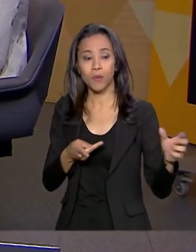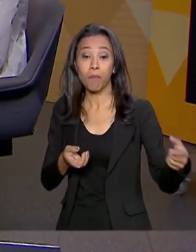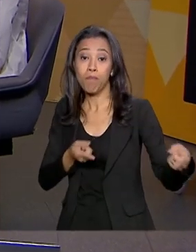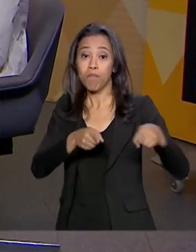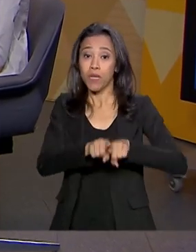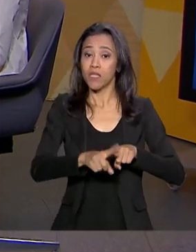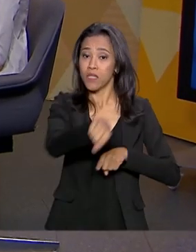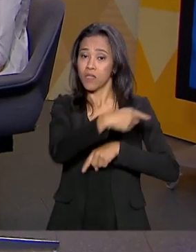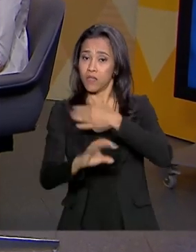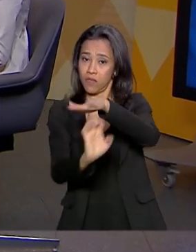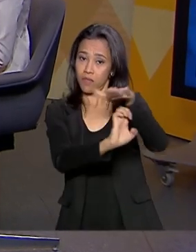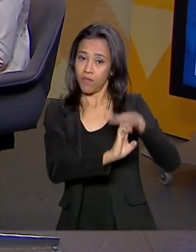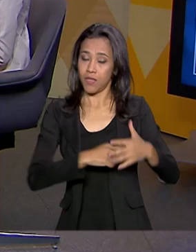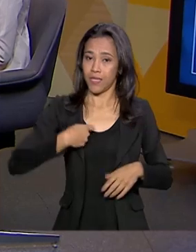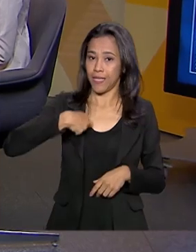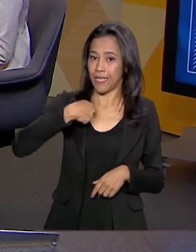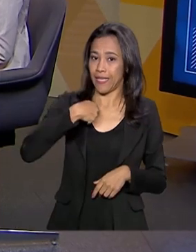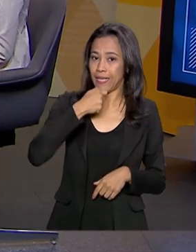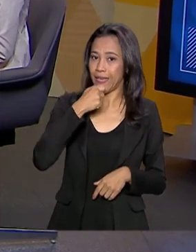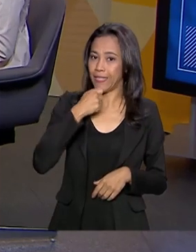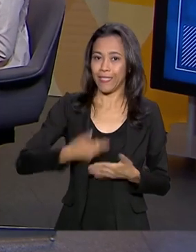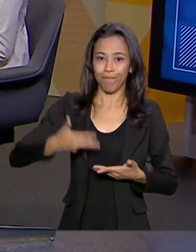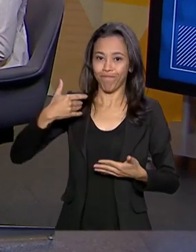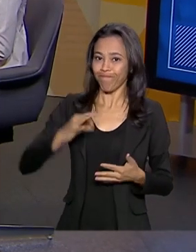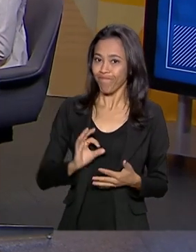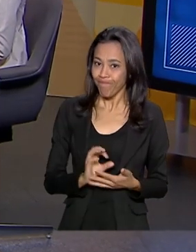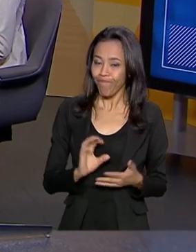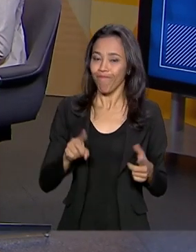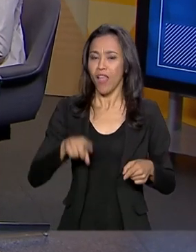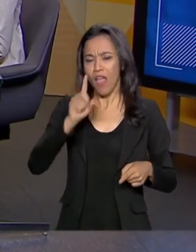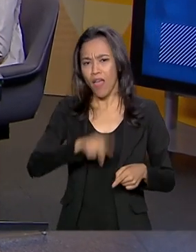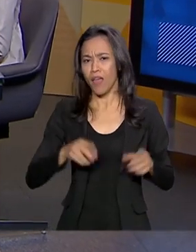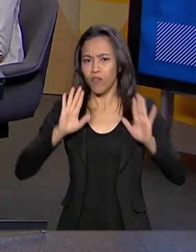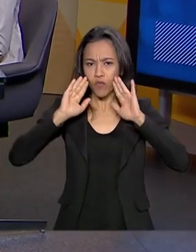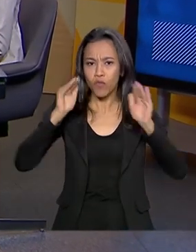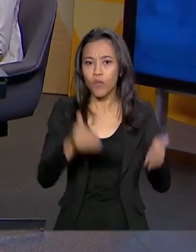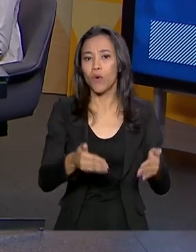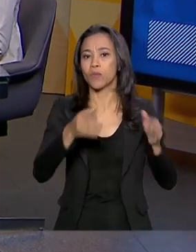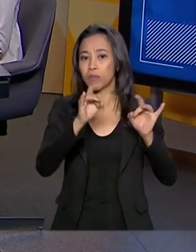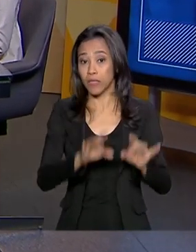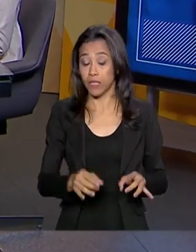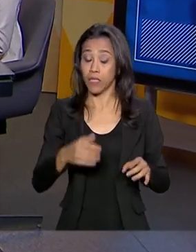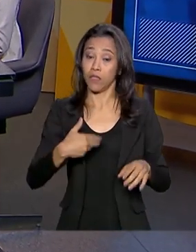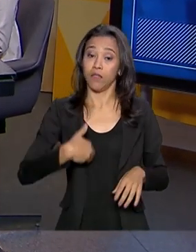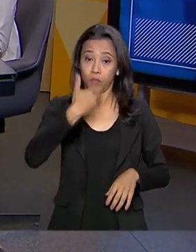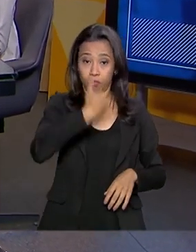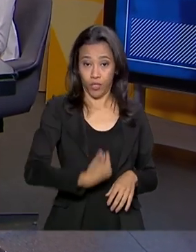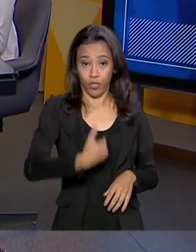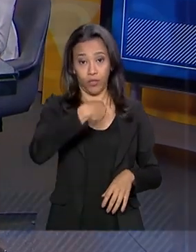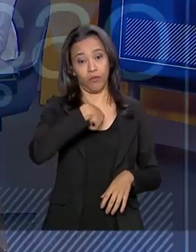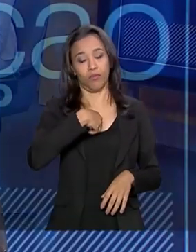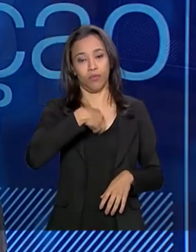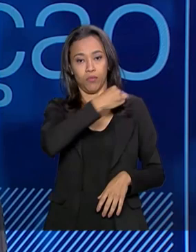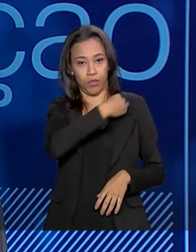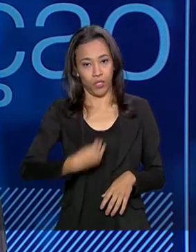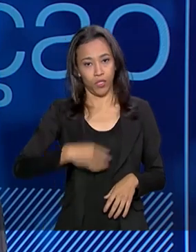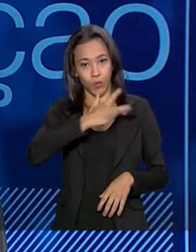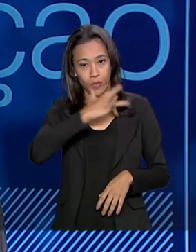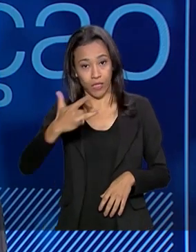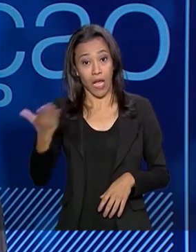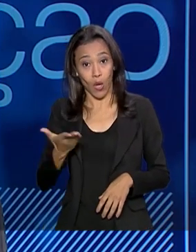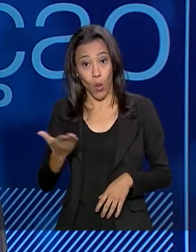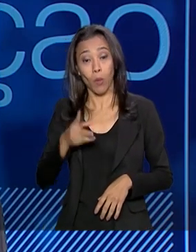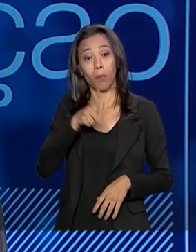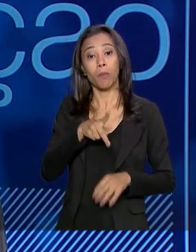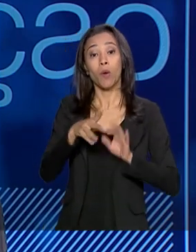privada que nós ainda não vínhamos tocando. Essa foi uma demanda específica do ministro Anix, agora que o PPI foi para a Casa Civil,